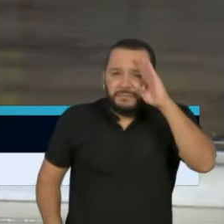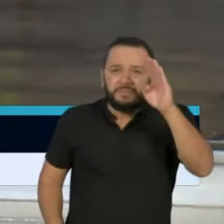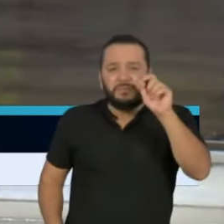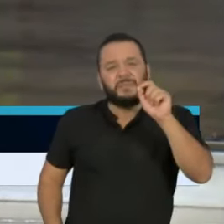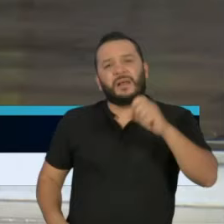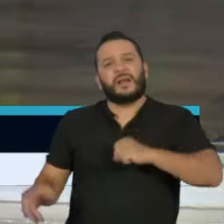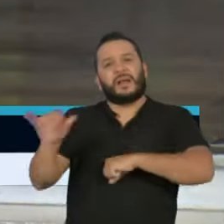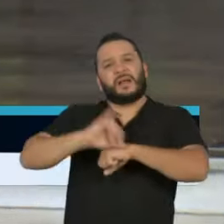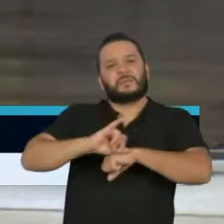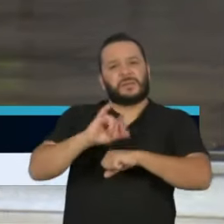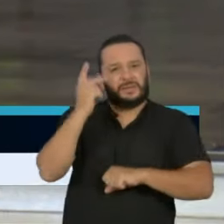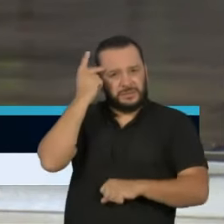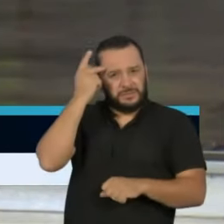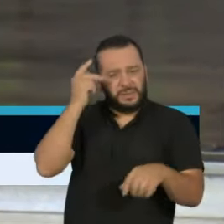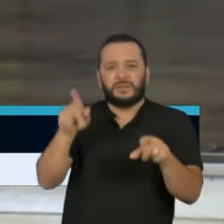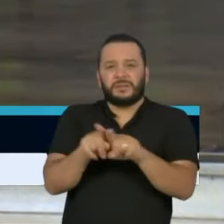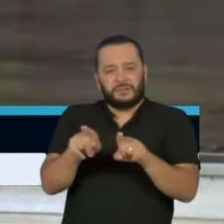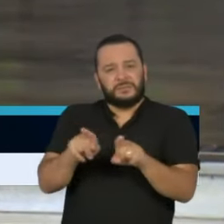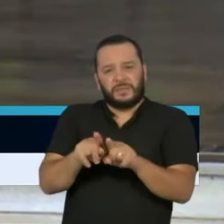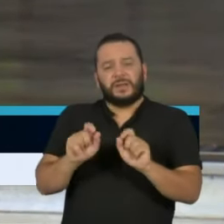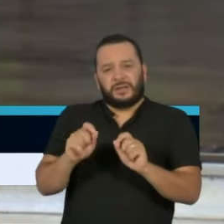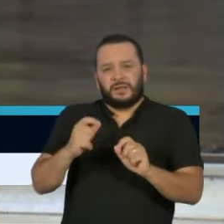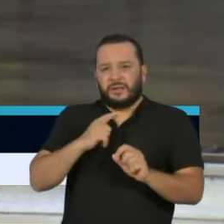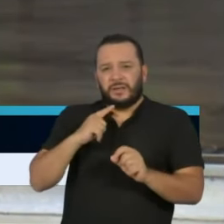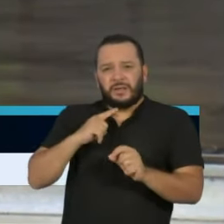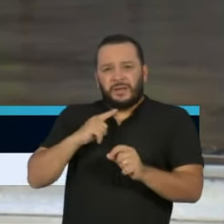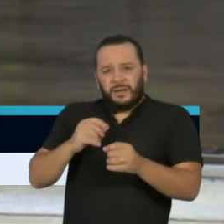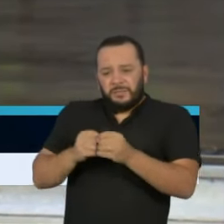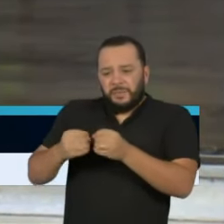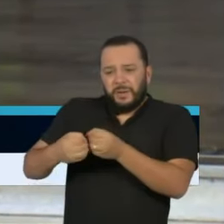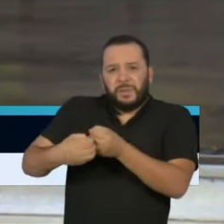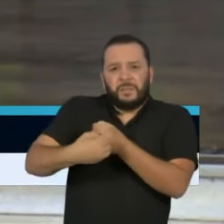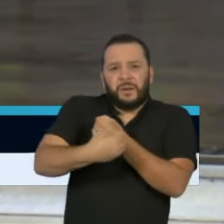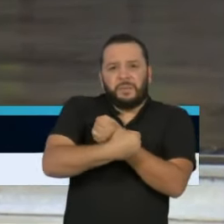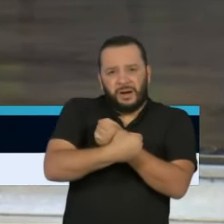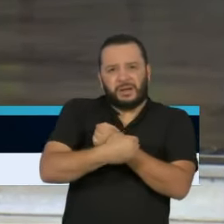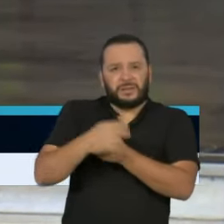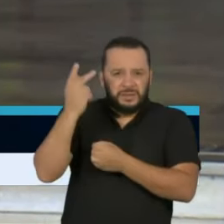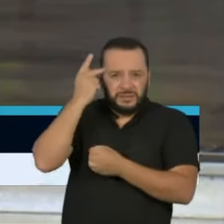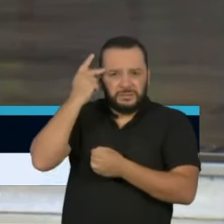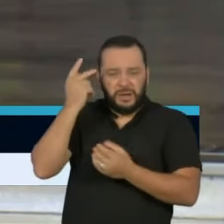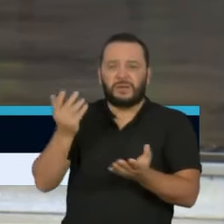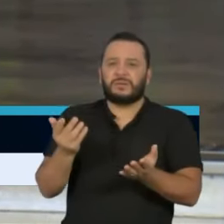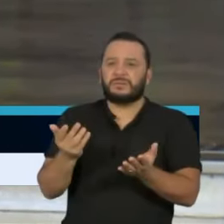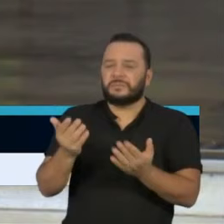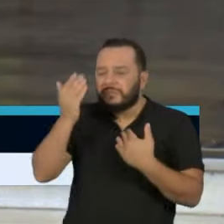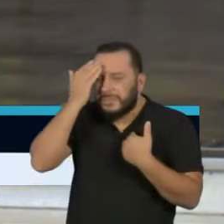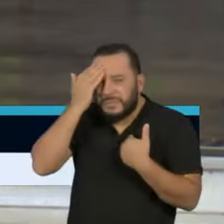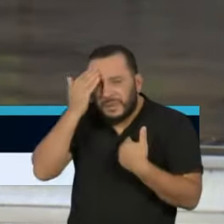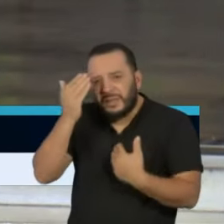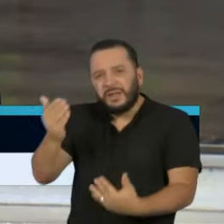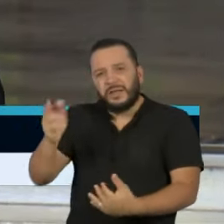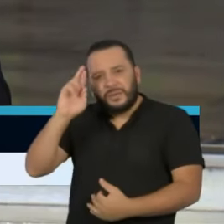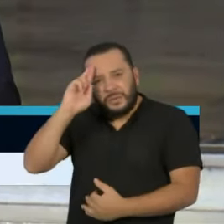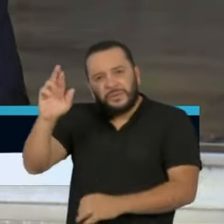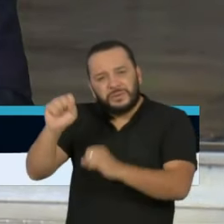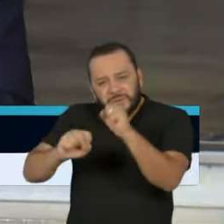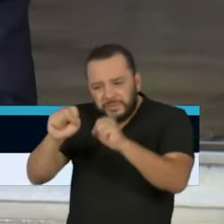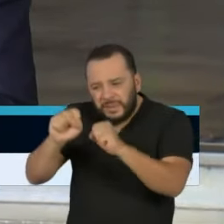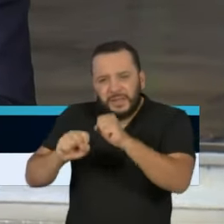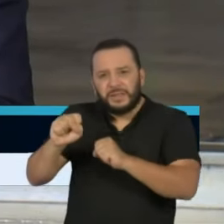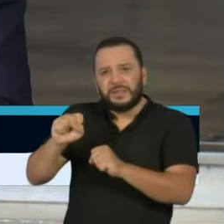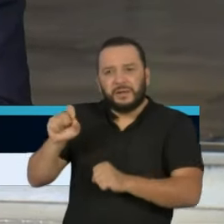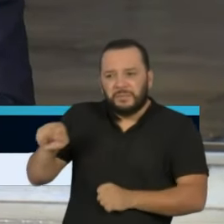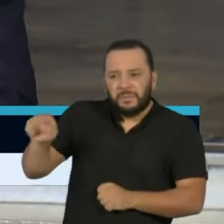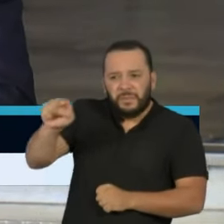na capital de São Paulo e na região metropolitana. Obrigado estes empresários e empresárias, dirigentes de